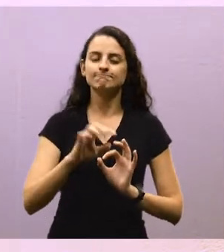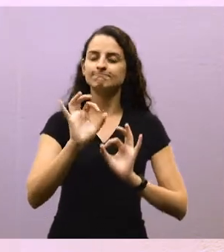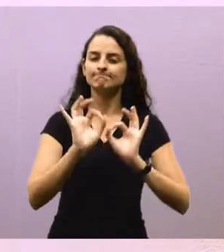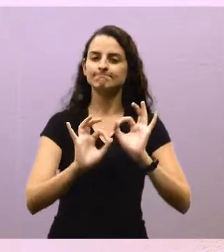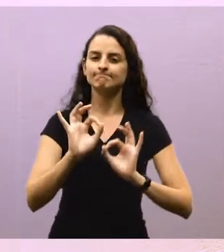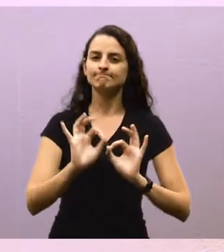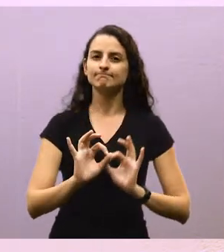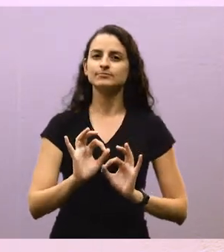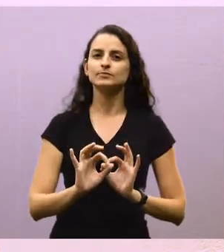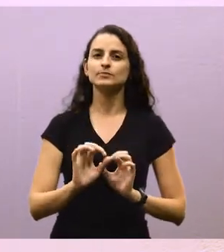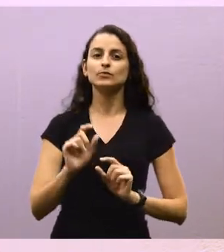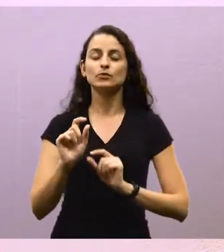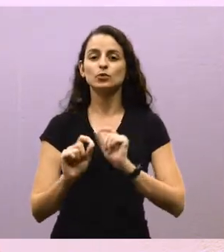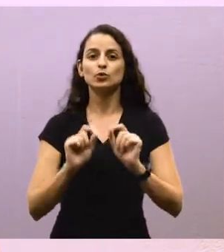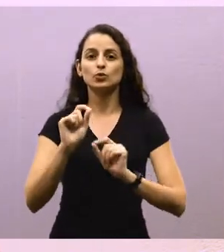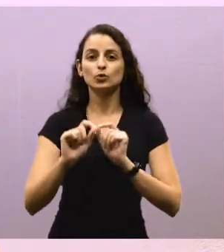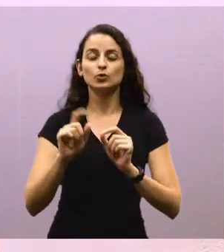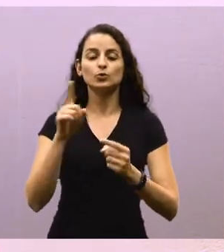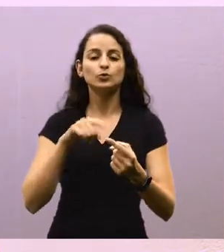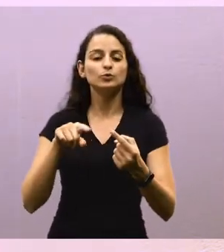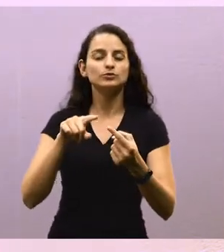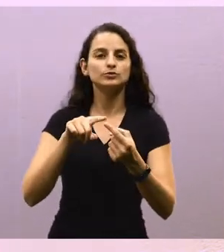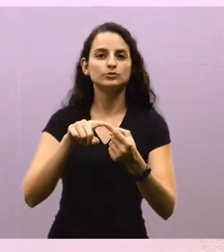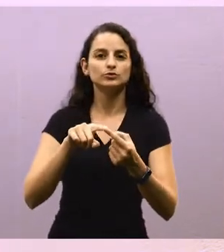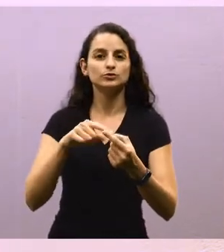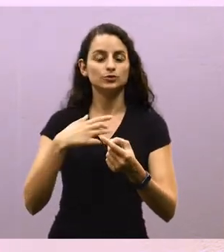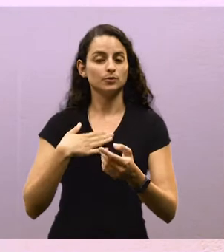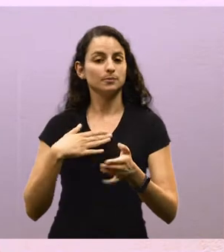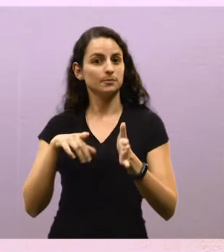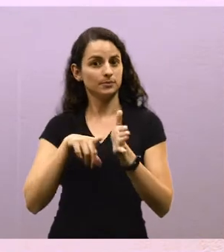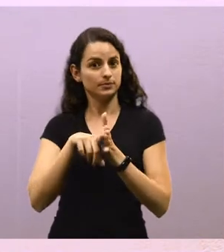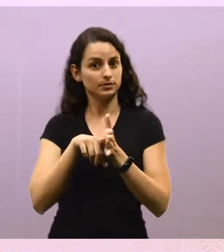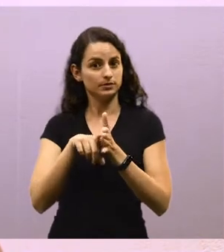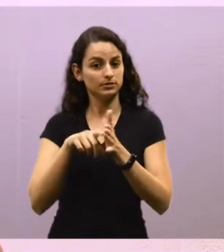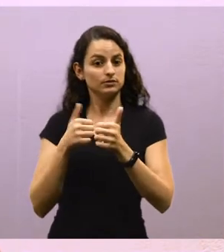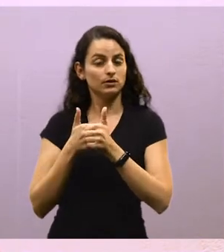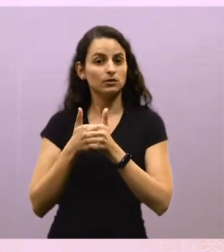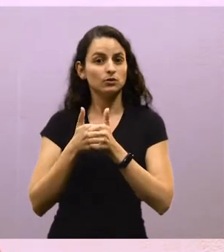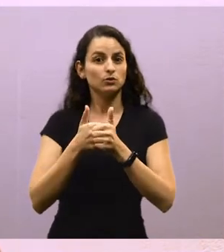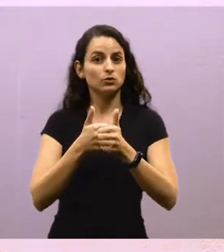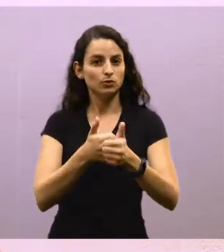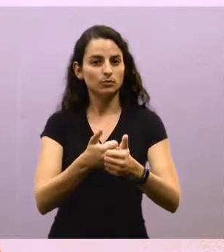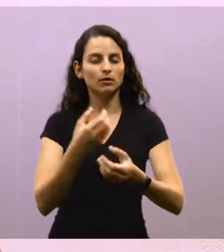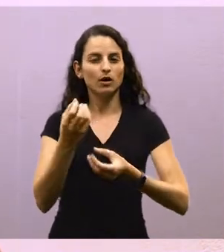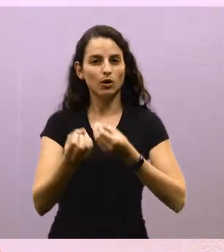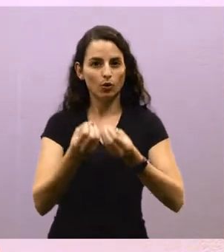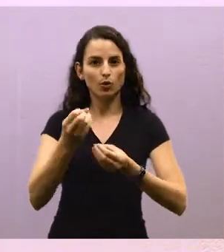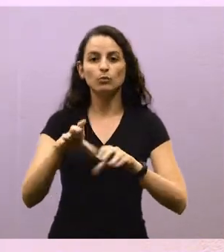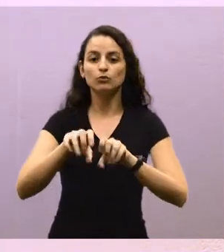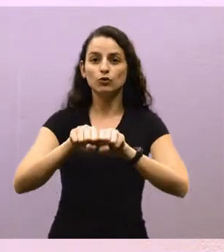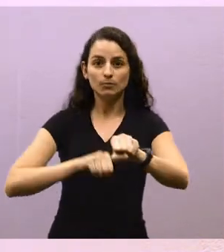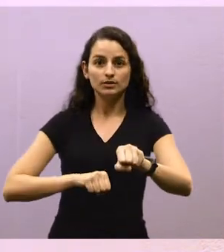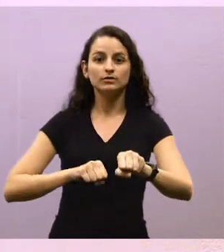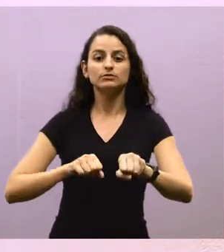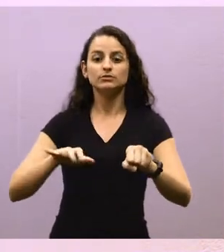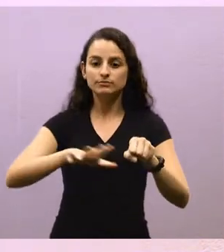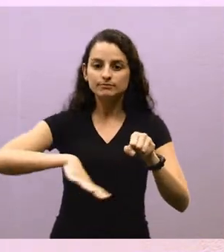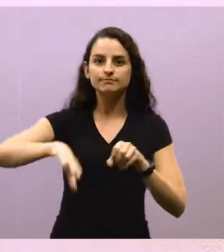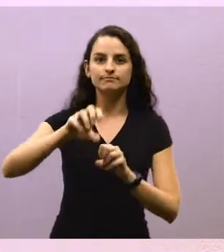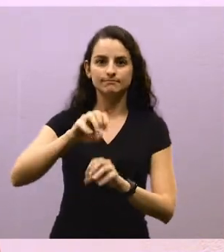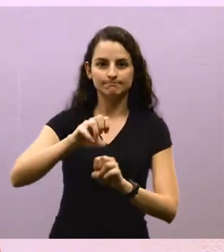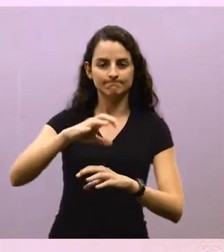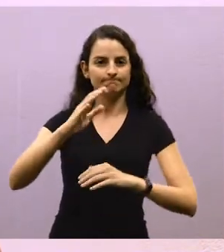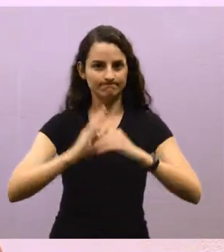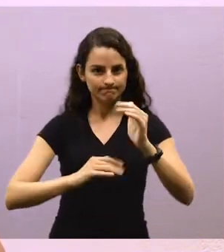nesse projeto, a intenção da minha pesquisa é acompanhar a formação em serviço